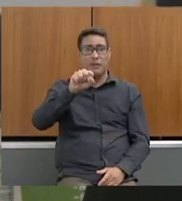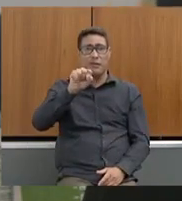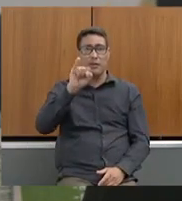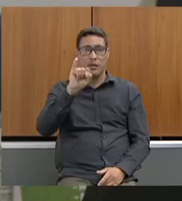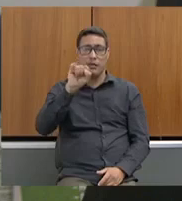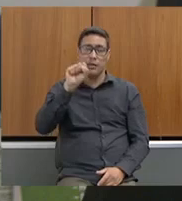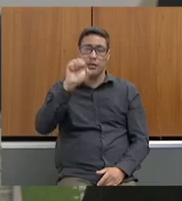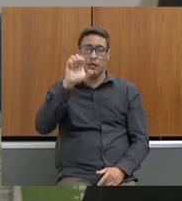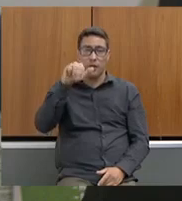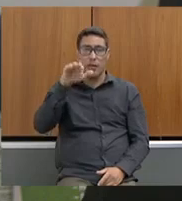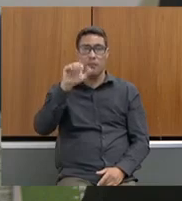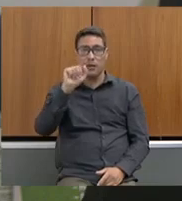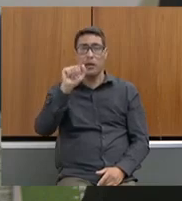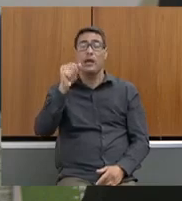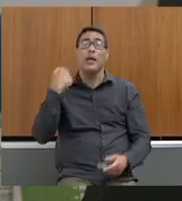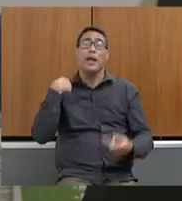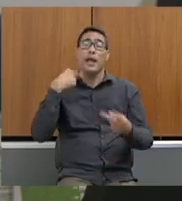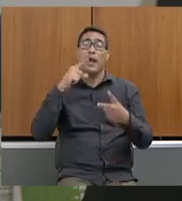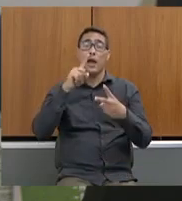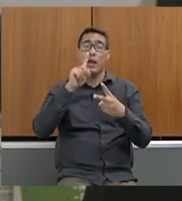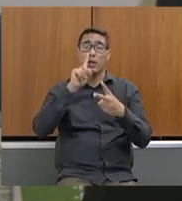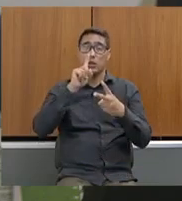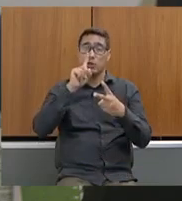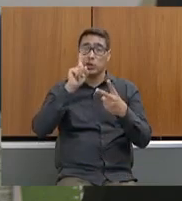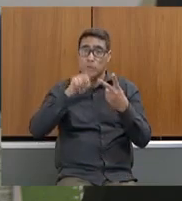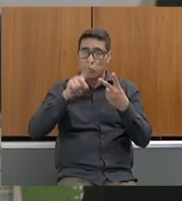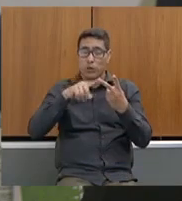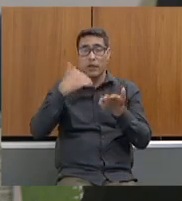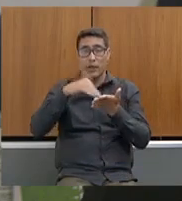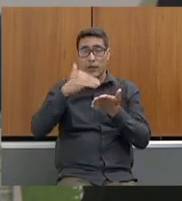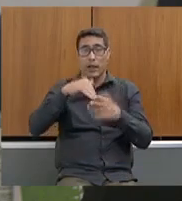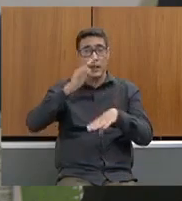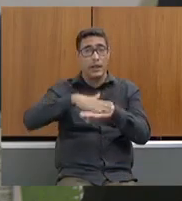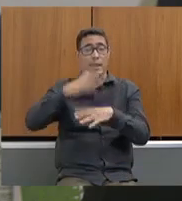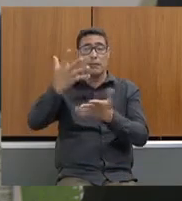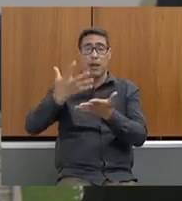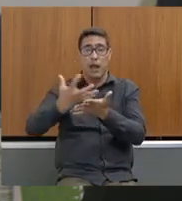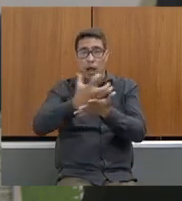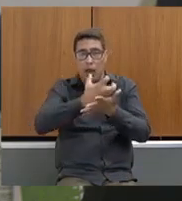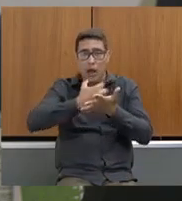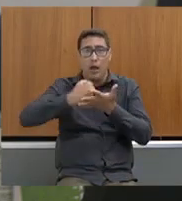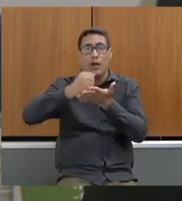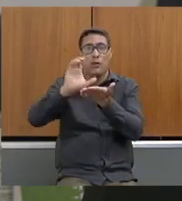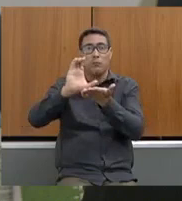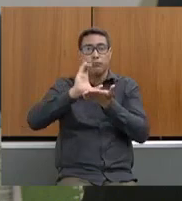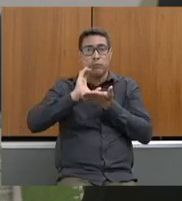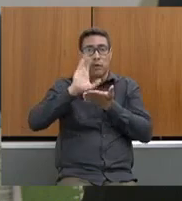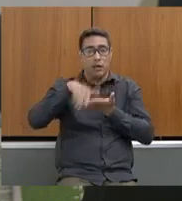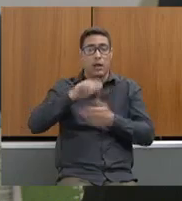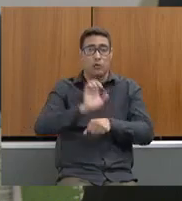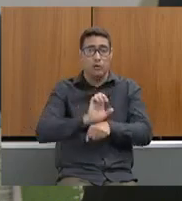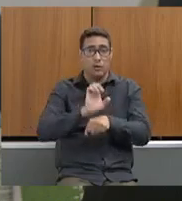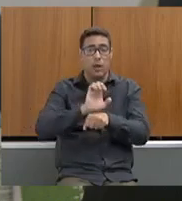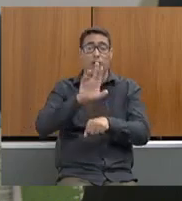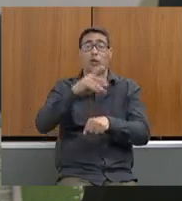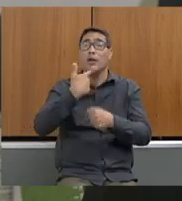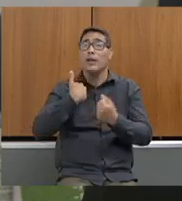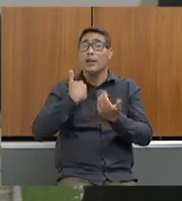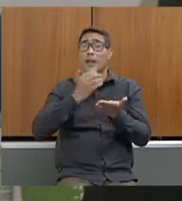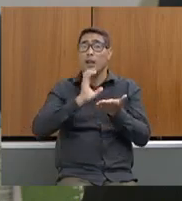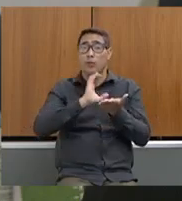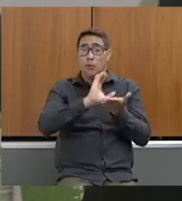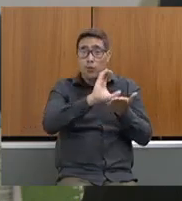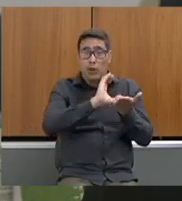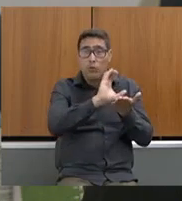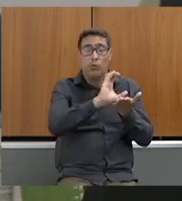é a segunda secretaria que mais arrecada no Estado. E grande parte dos recursos não são investidos dentro do